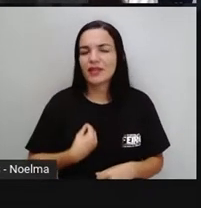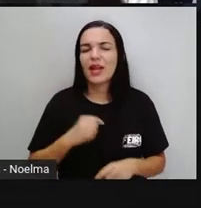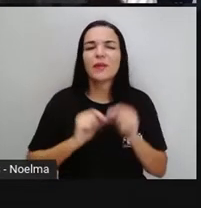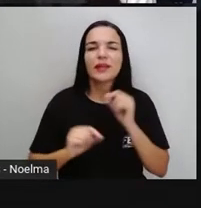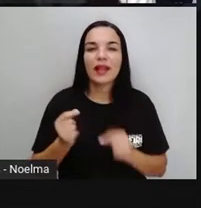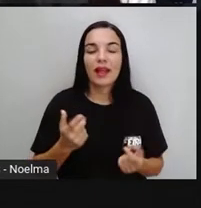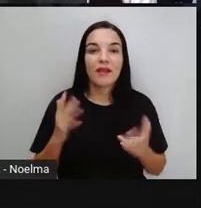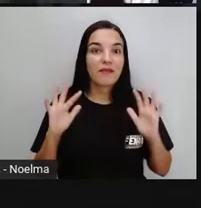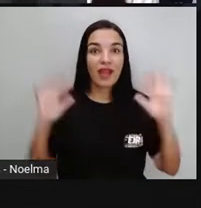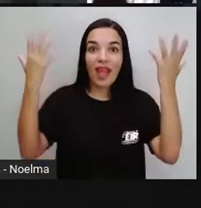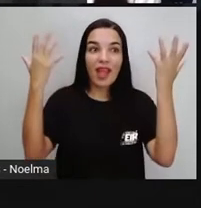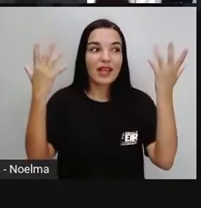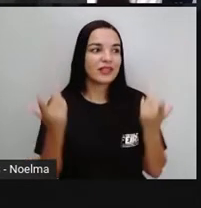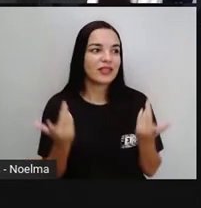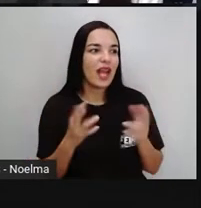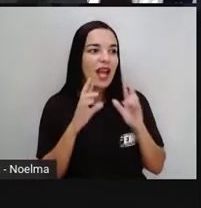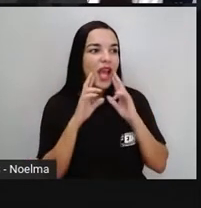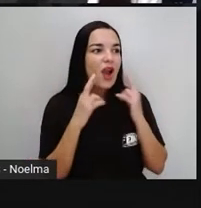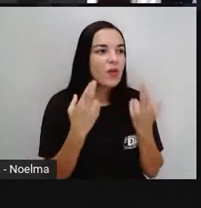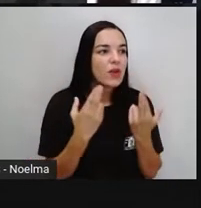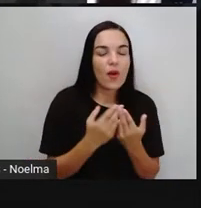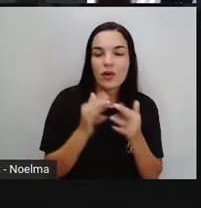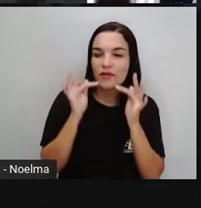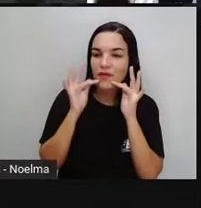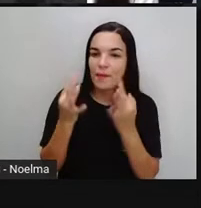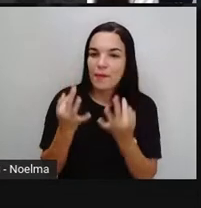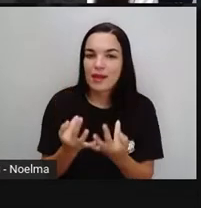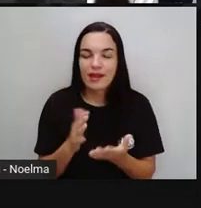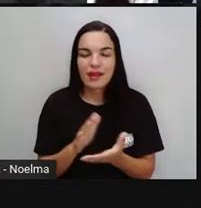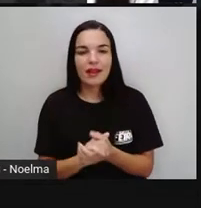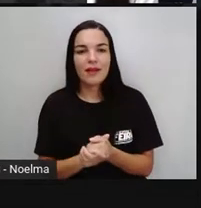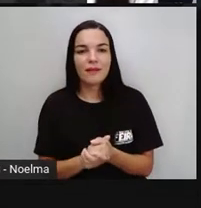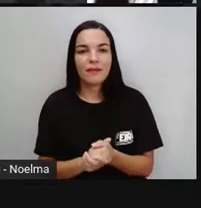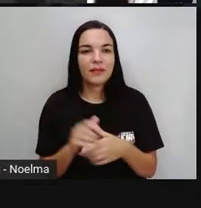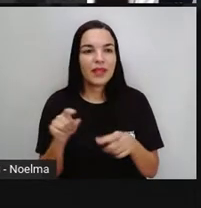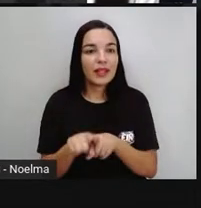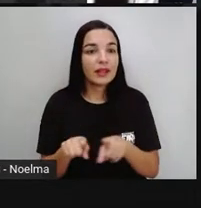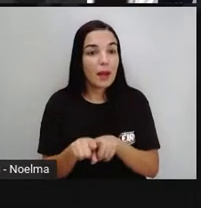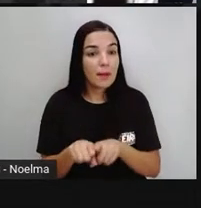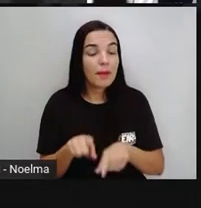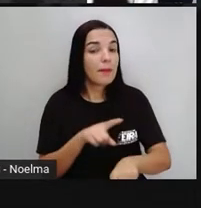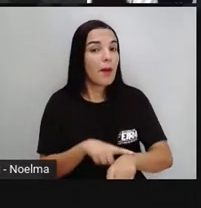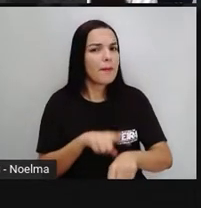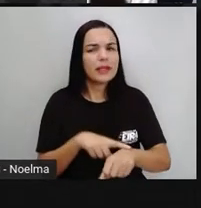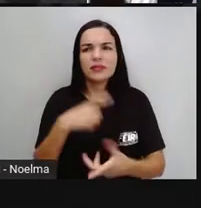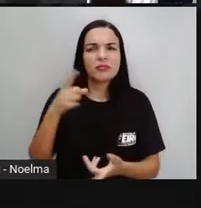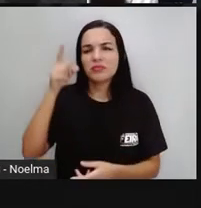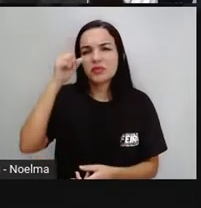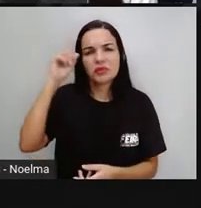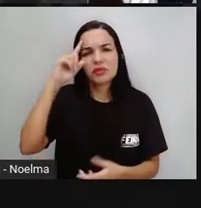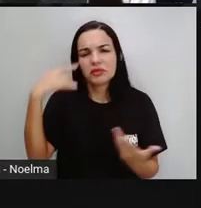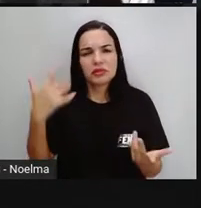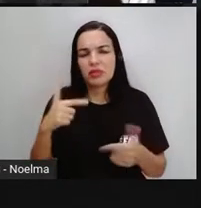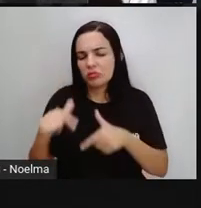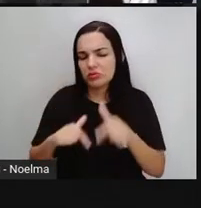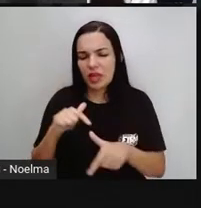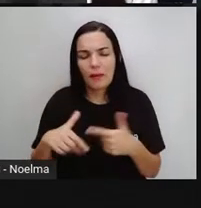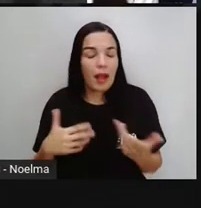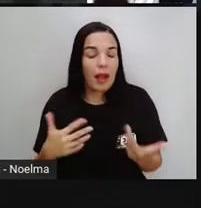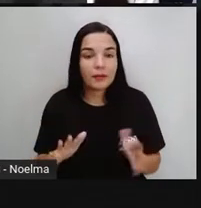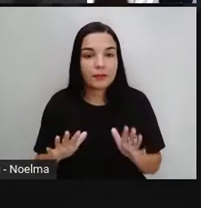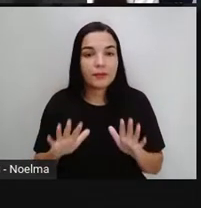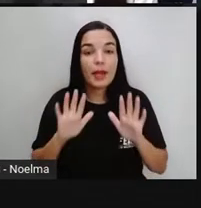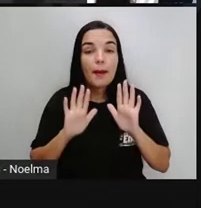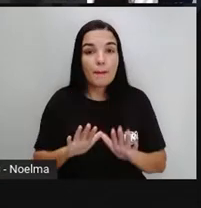comemorações, as reuniões de família e que seja até de momentos do dia a dia, momentos do cotidiano. Mas,